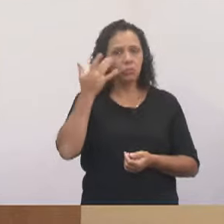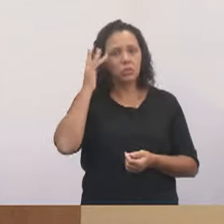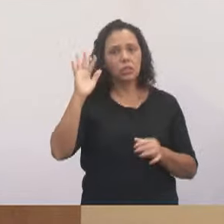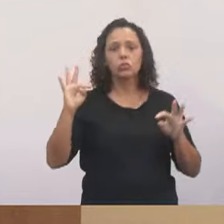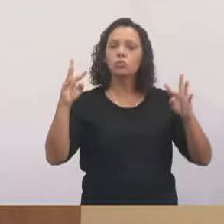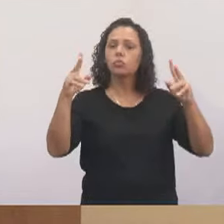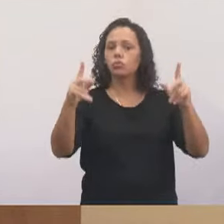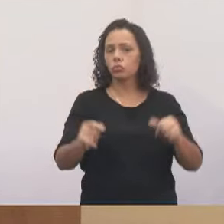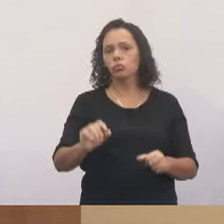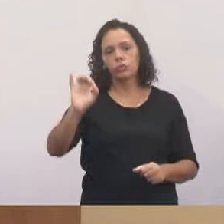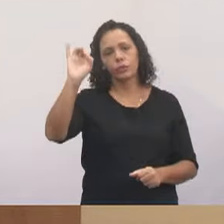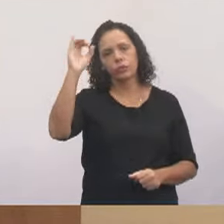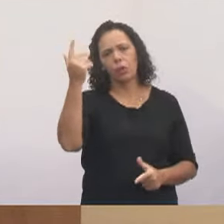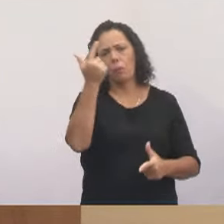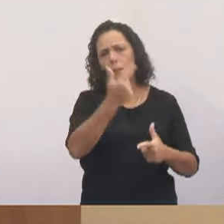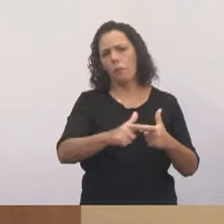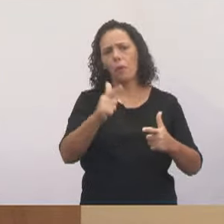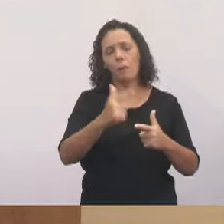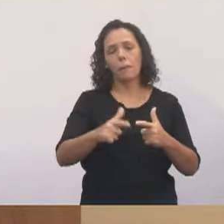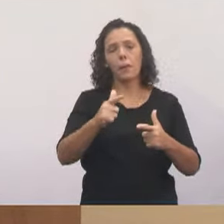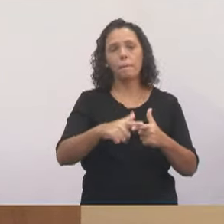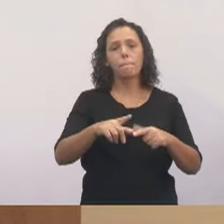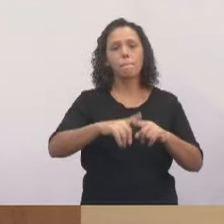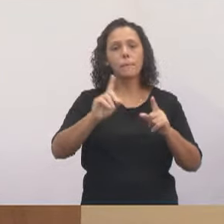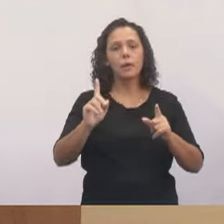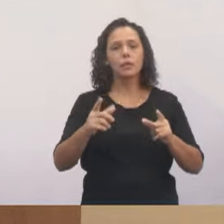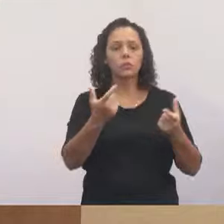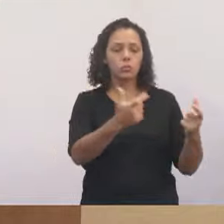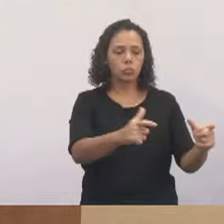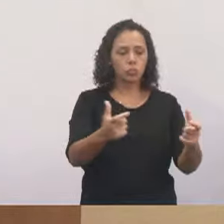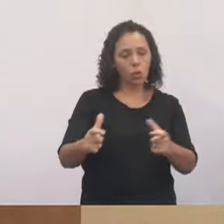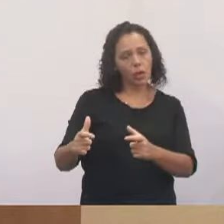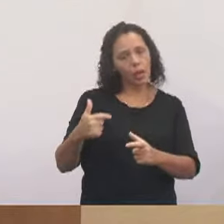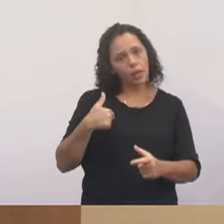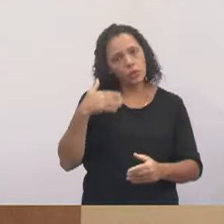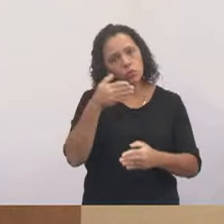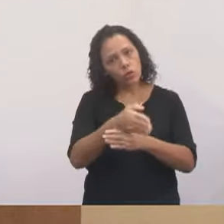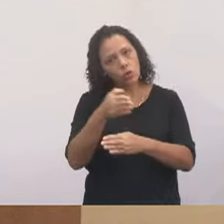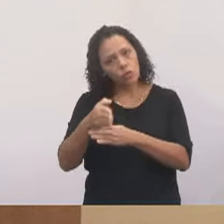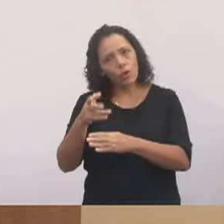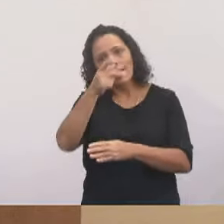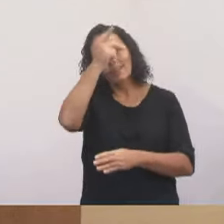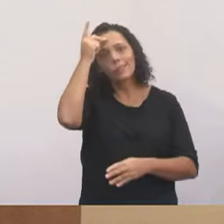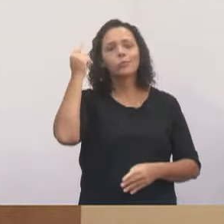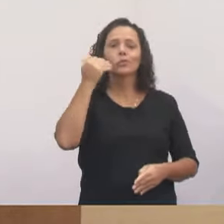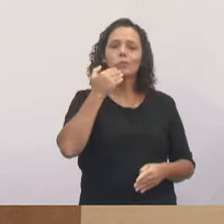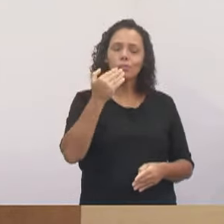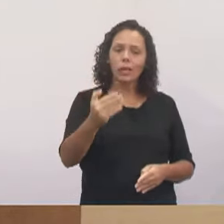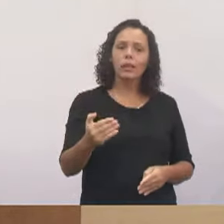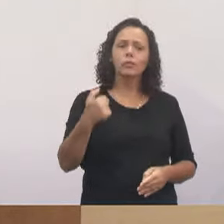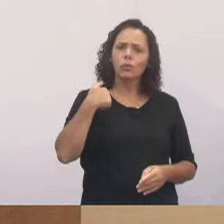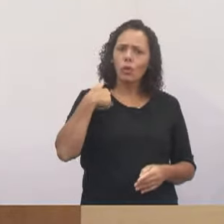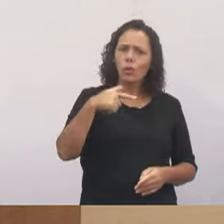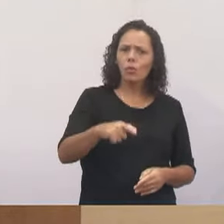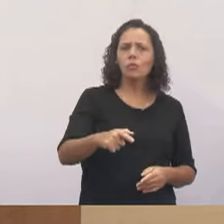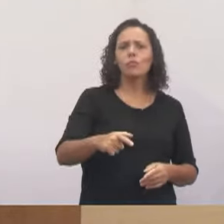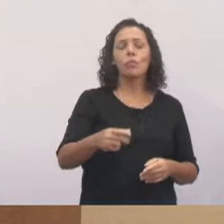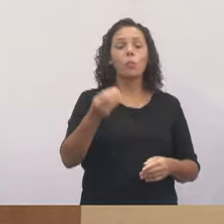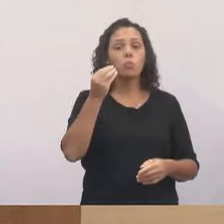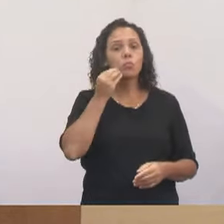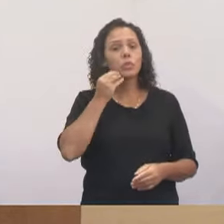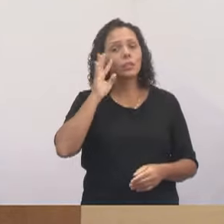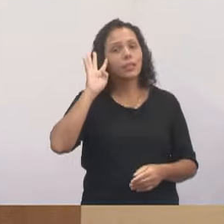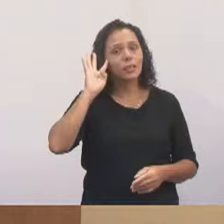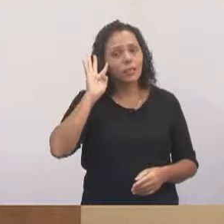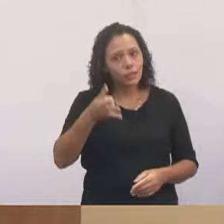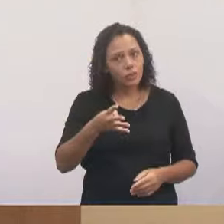não sei de todos os problemas da nossa cidade, mas por onde eu ando, por onde as pessoas me pedem, eu vou e busco trazer a solução. Isso é